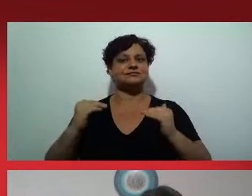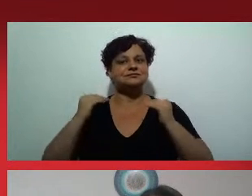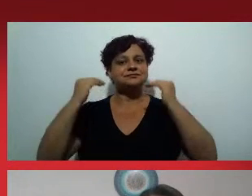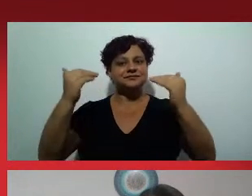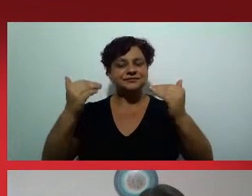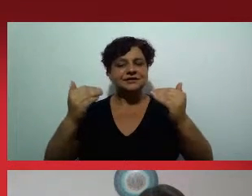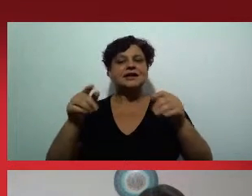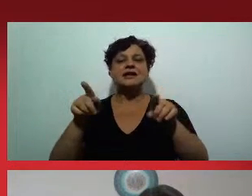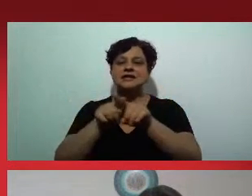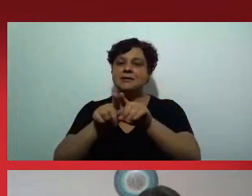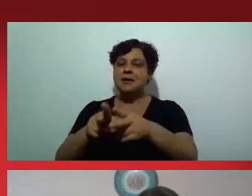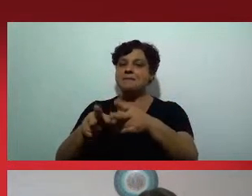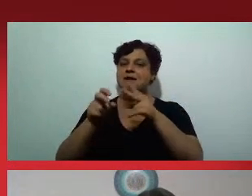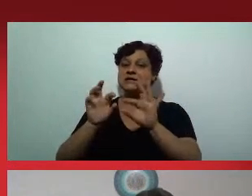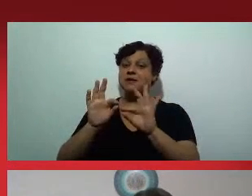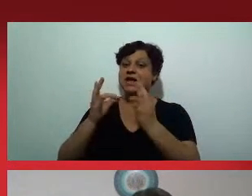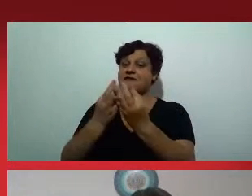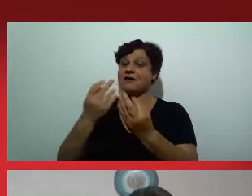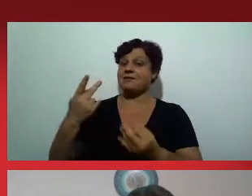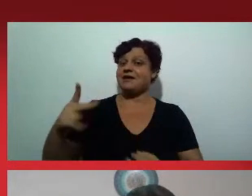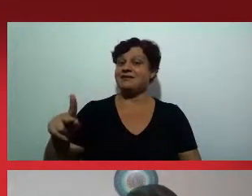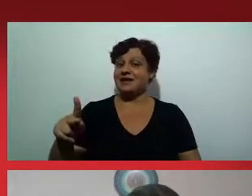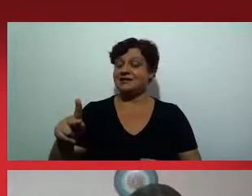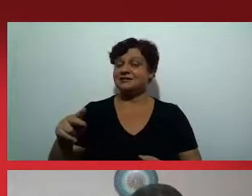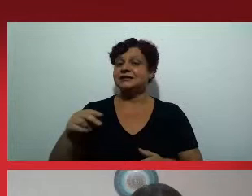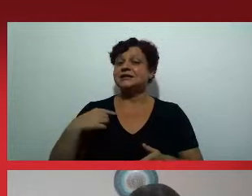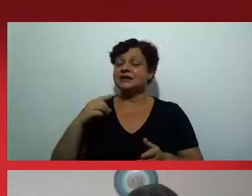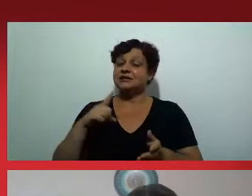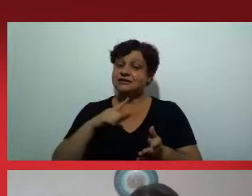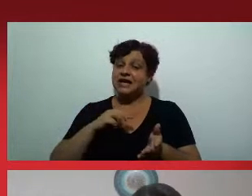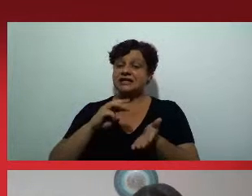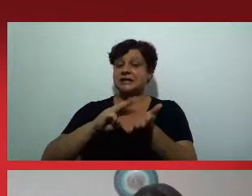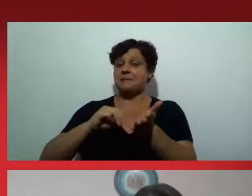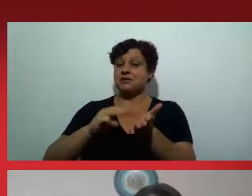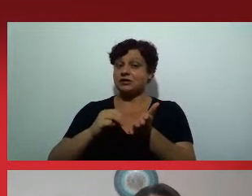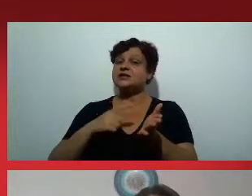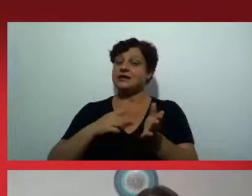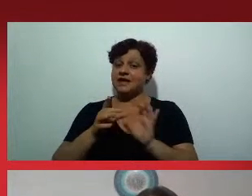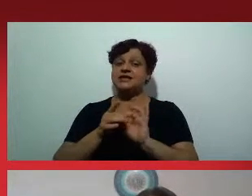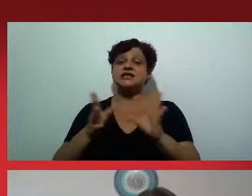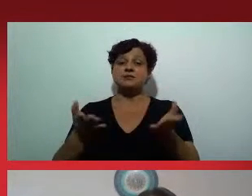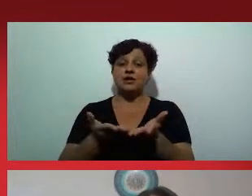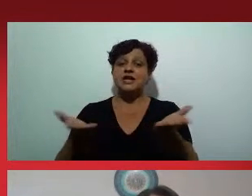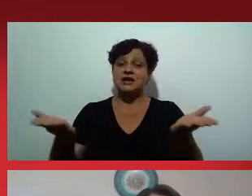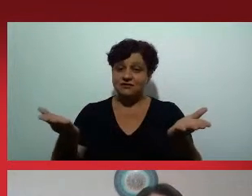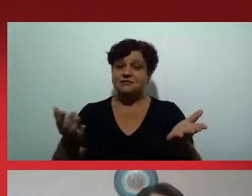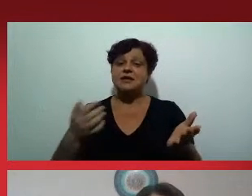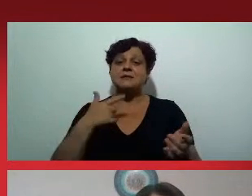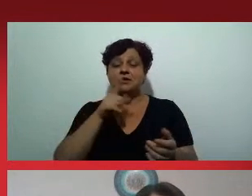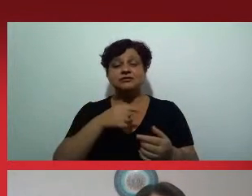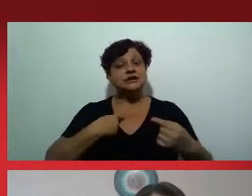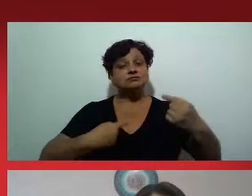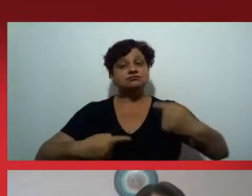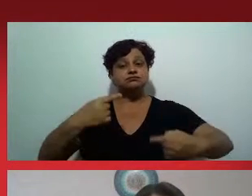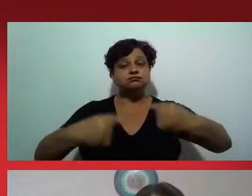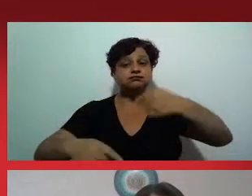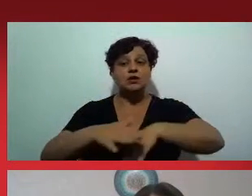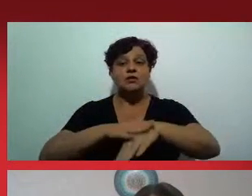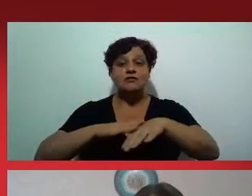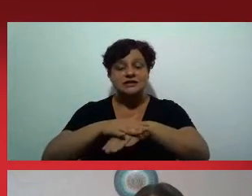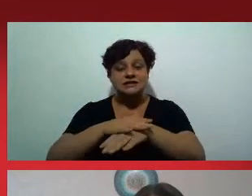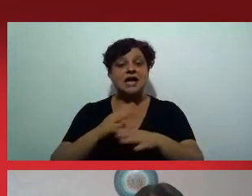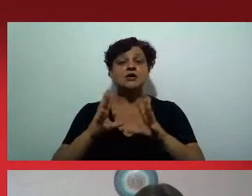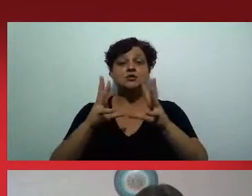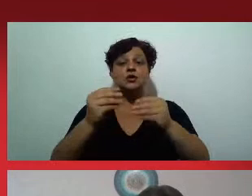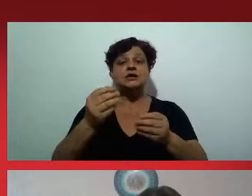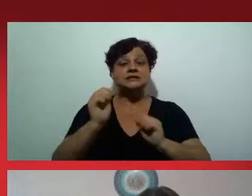também um olhar para a família. Essa metodologia vai estar disponível em pouco tempo para que a gente possa disponibilizar para todas as empresas